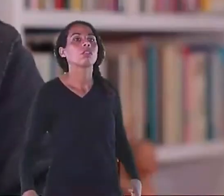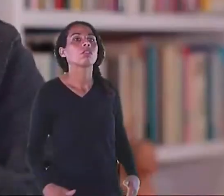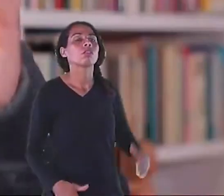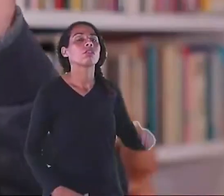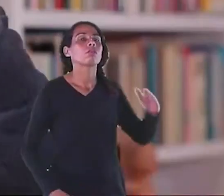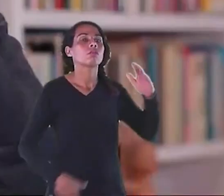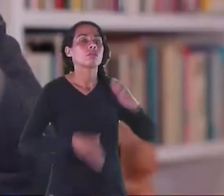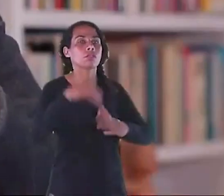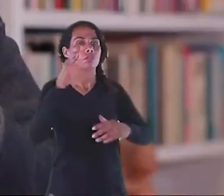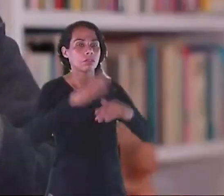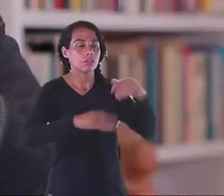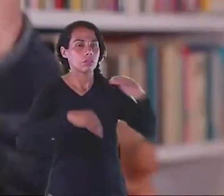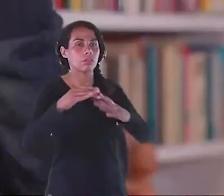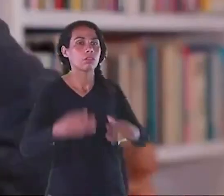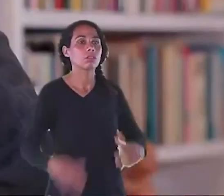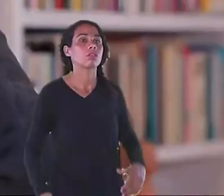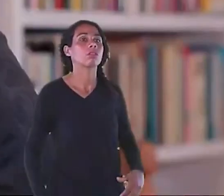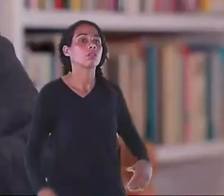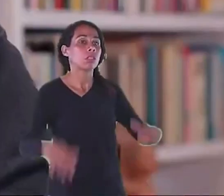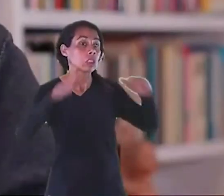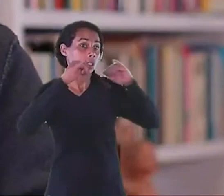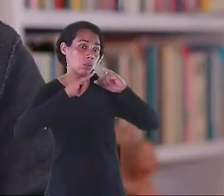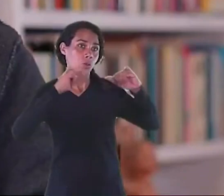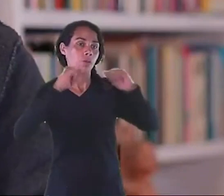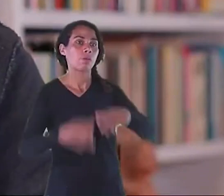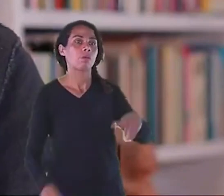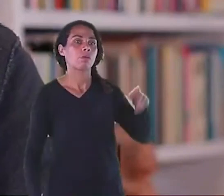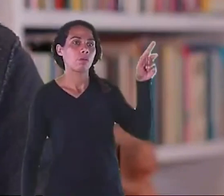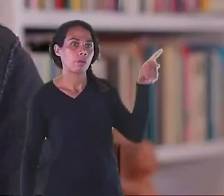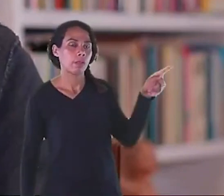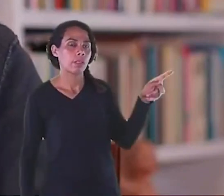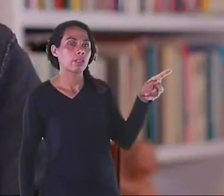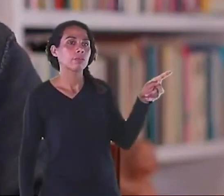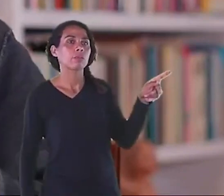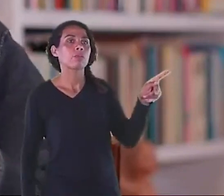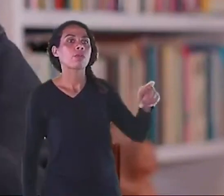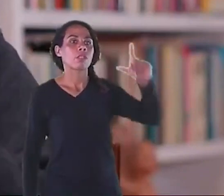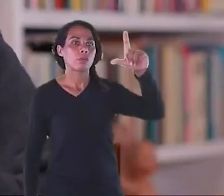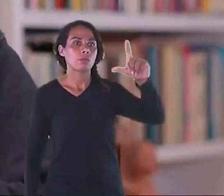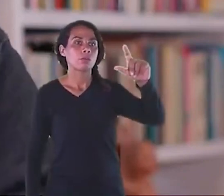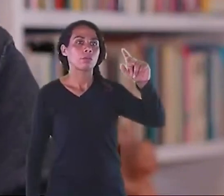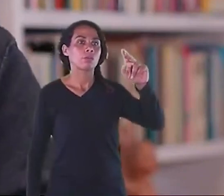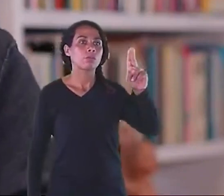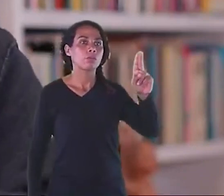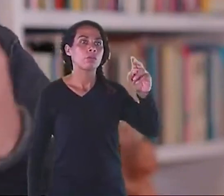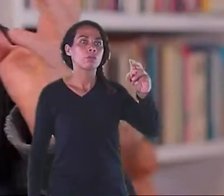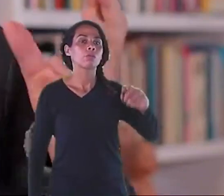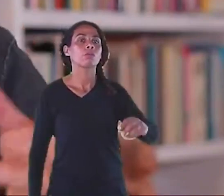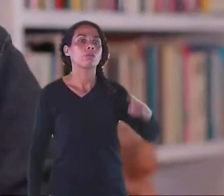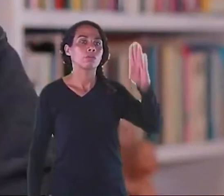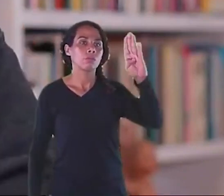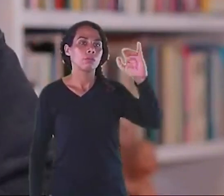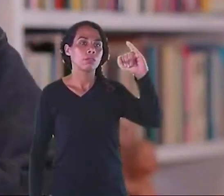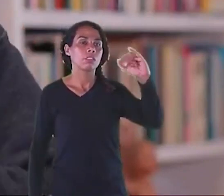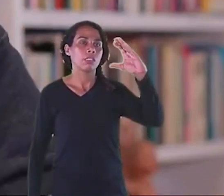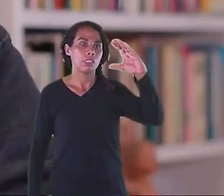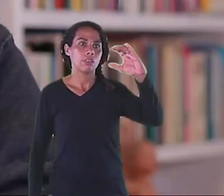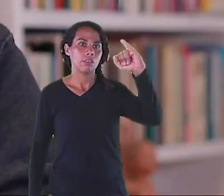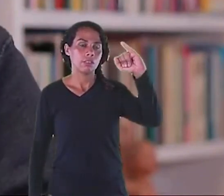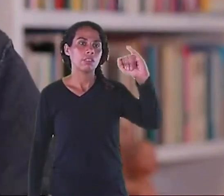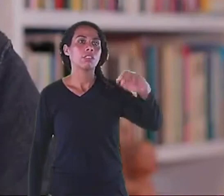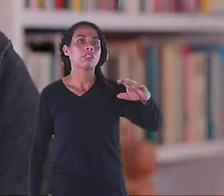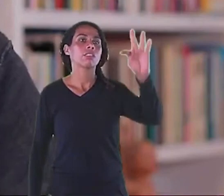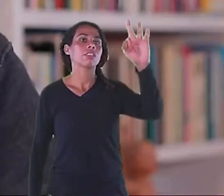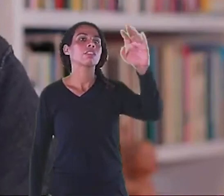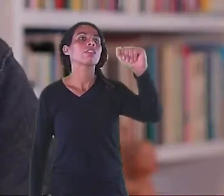desenho industrial Que você citou Também Cabe no mundo Do design Fala da profissão Do design E esses seus